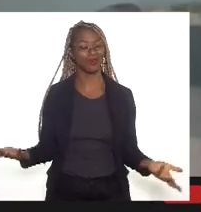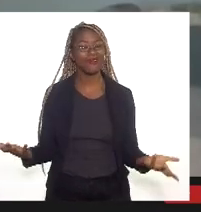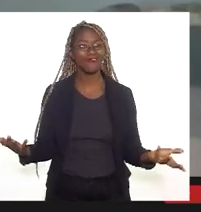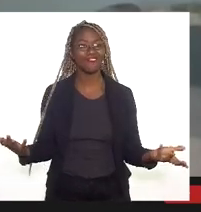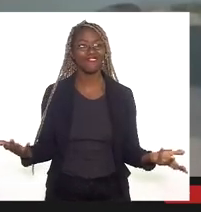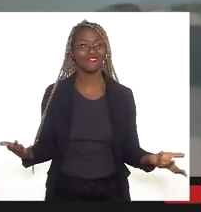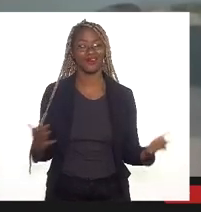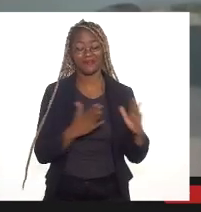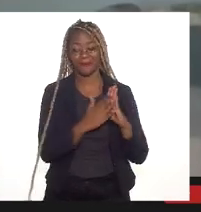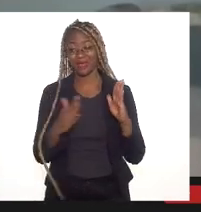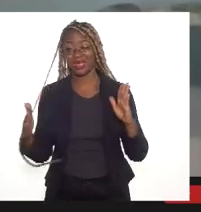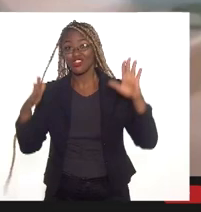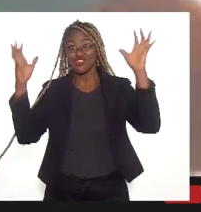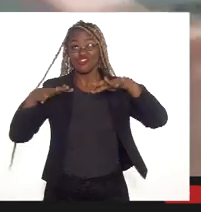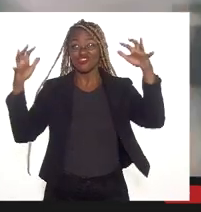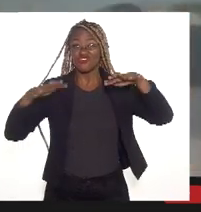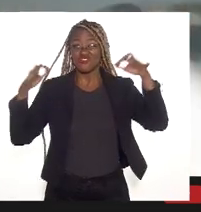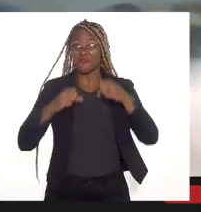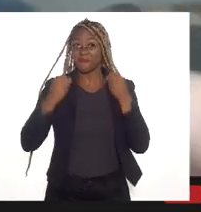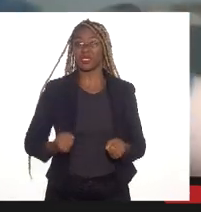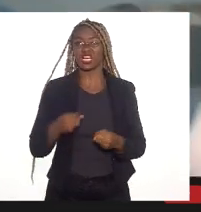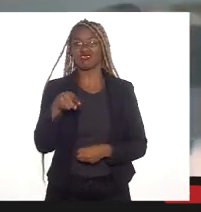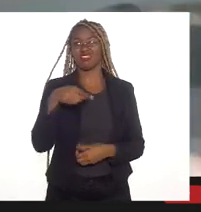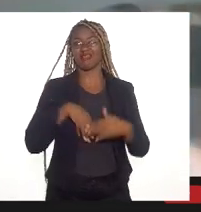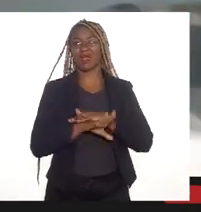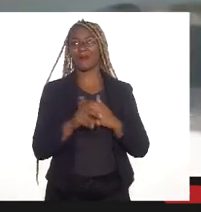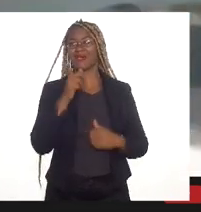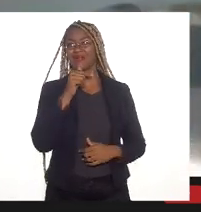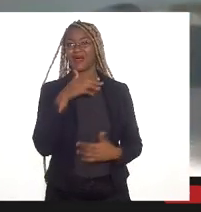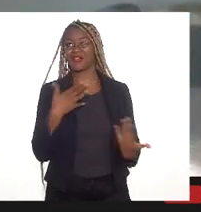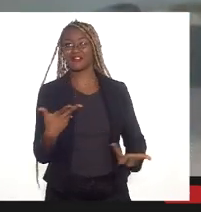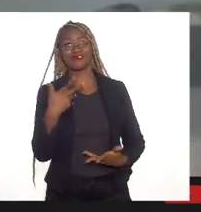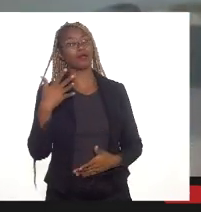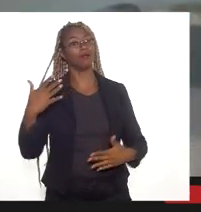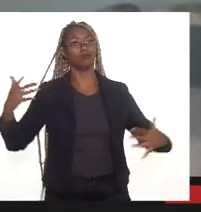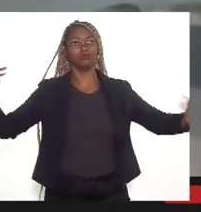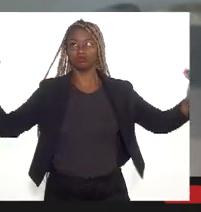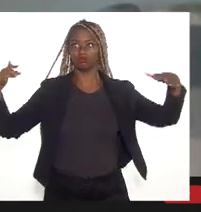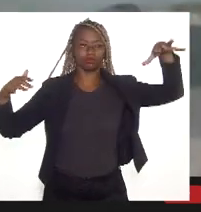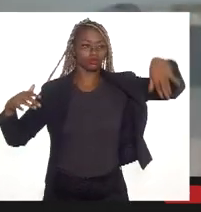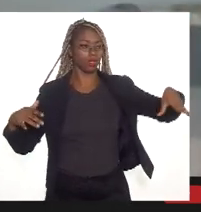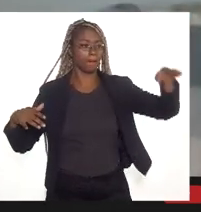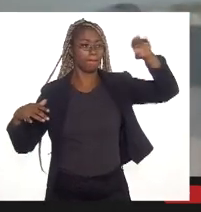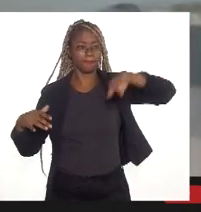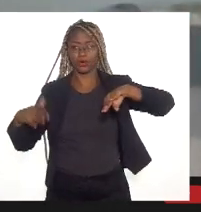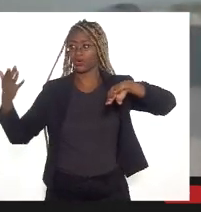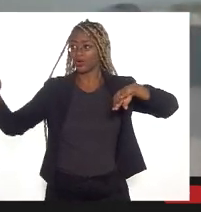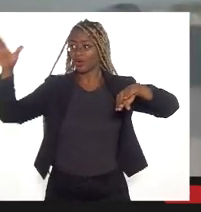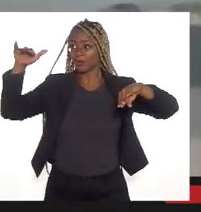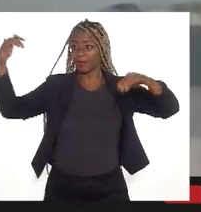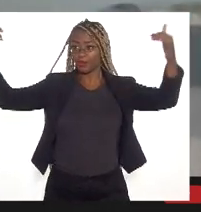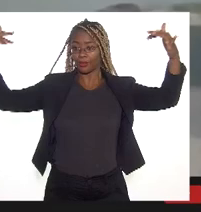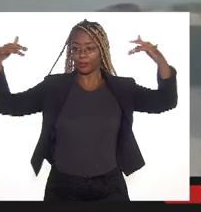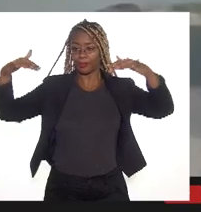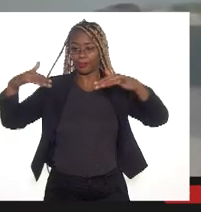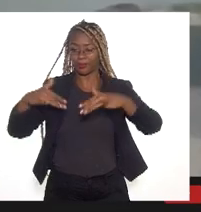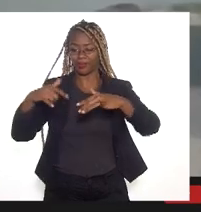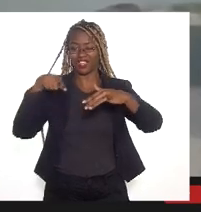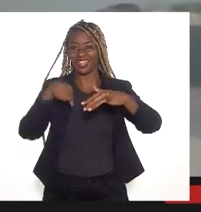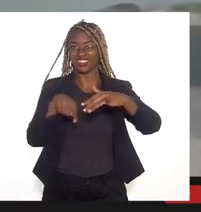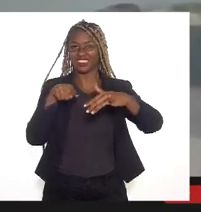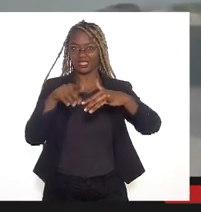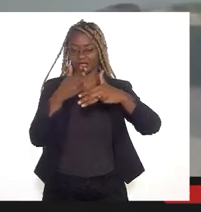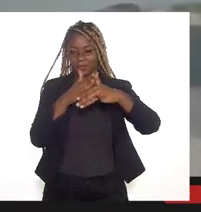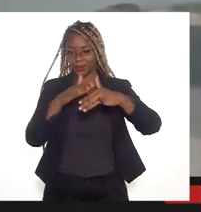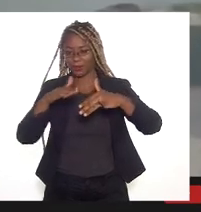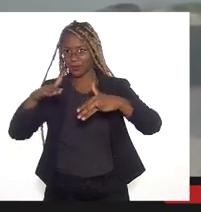no período de chuva intensa. Então, naturalmente, essa água transborda e alivia, alivia na região,